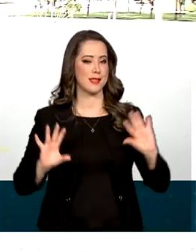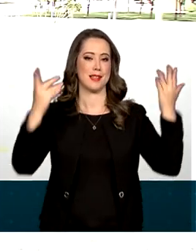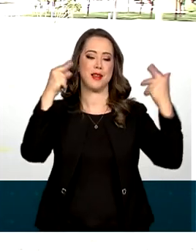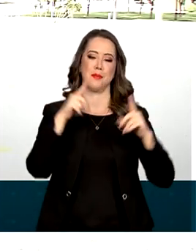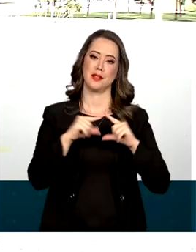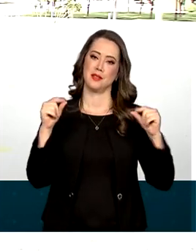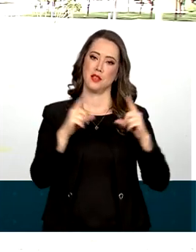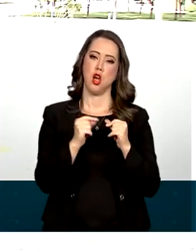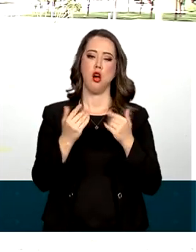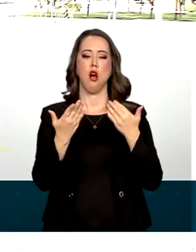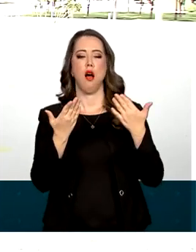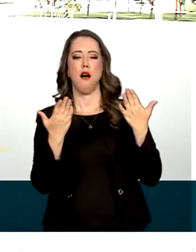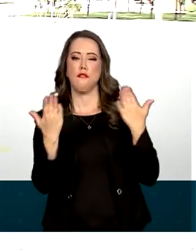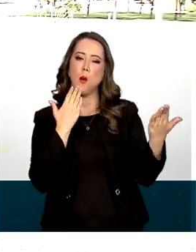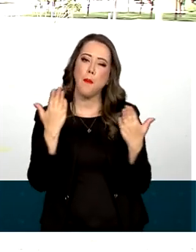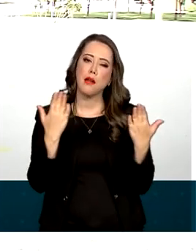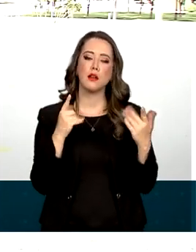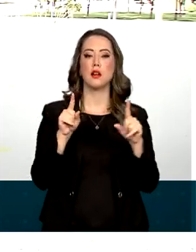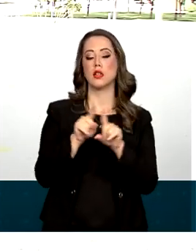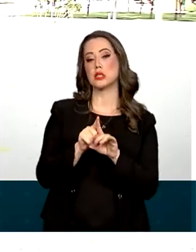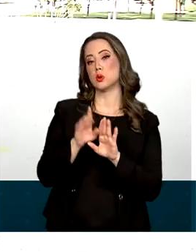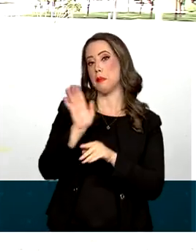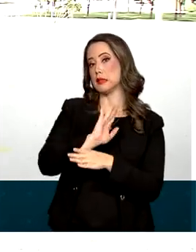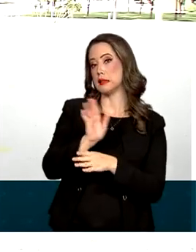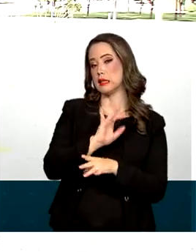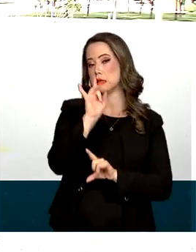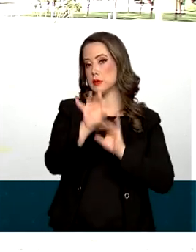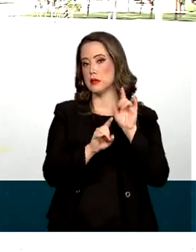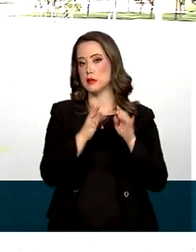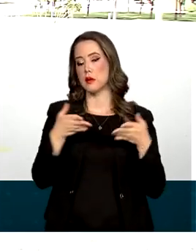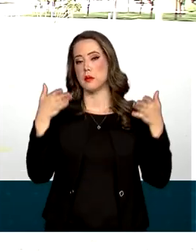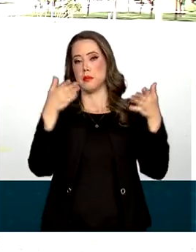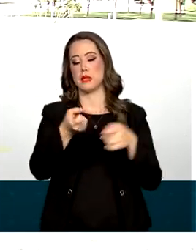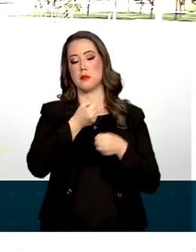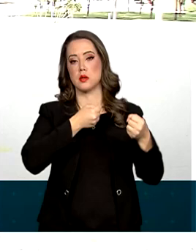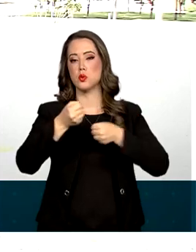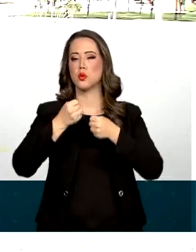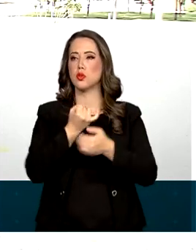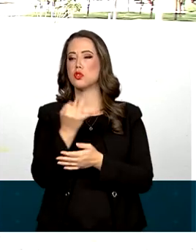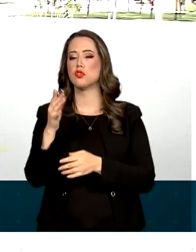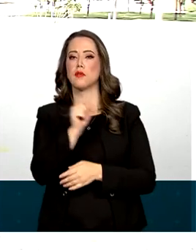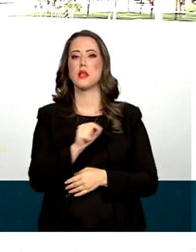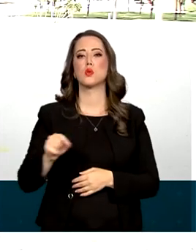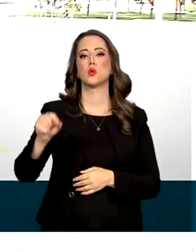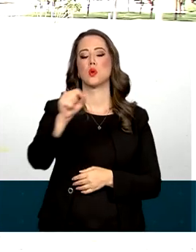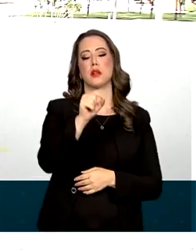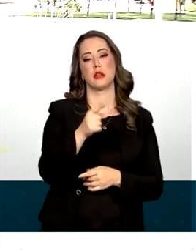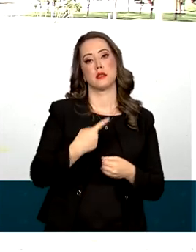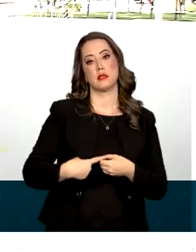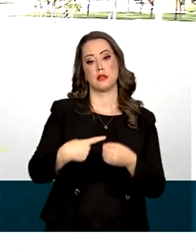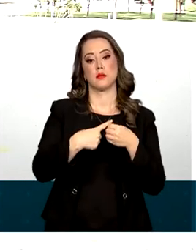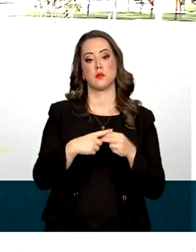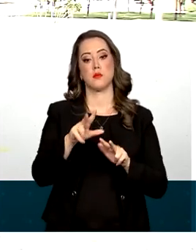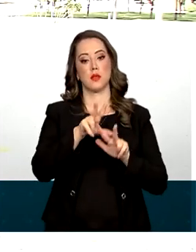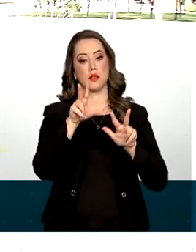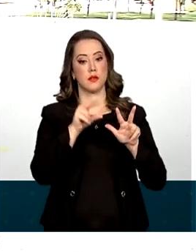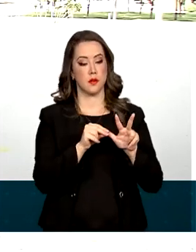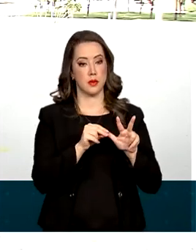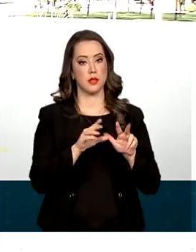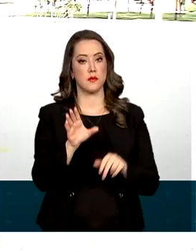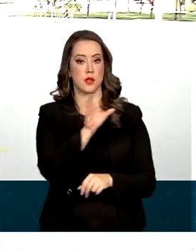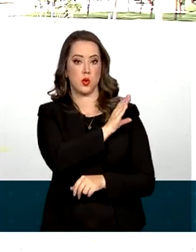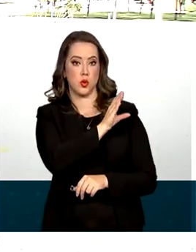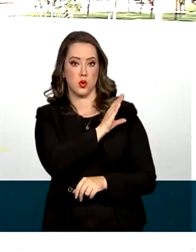Brasília, com análises, matérias especiais e a participação de repórteres em diversos pontos da cidade. A TV Brasil vai